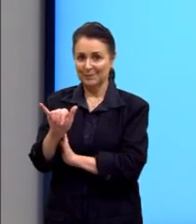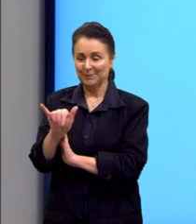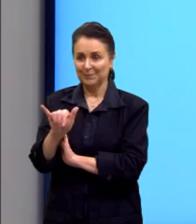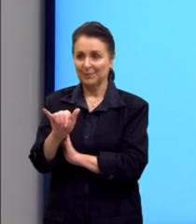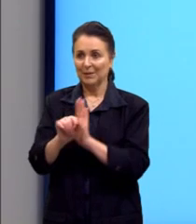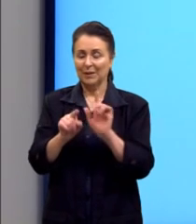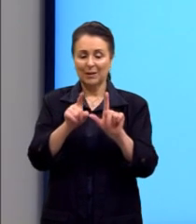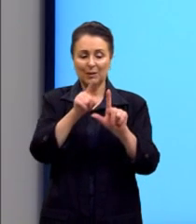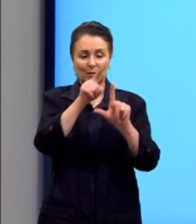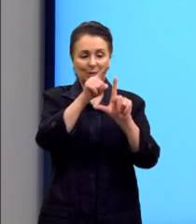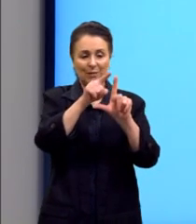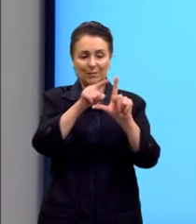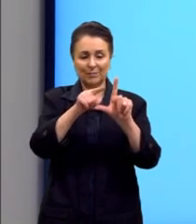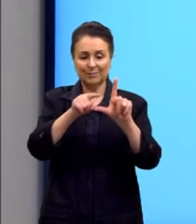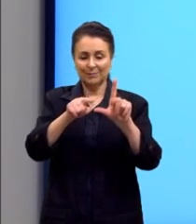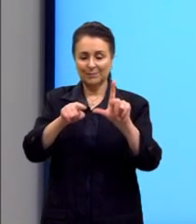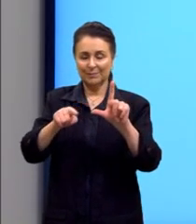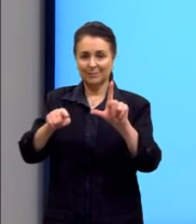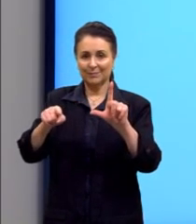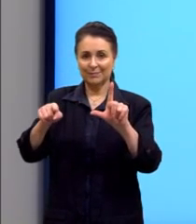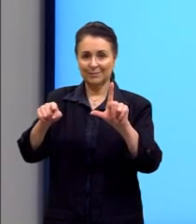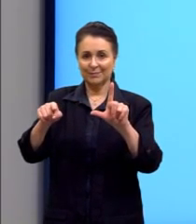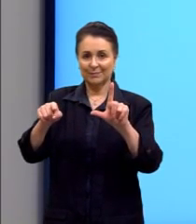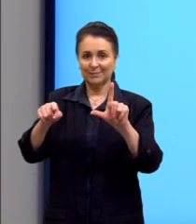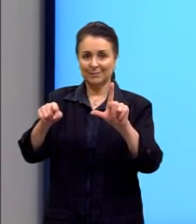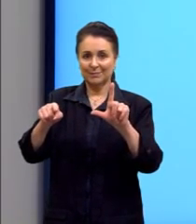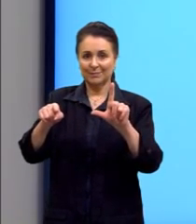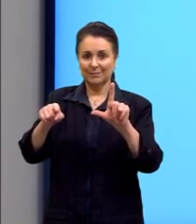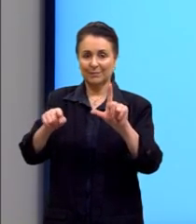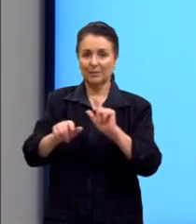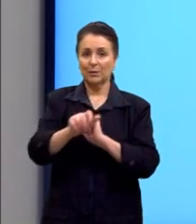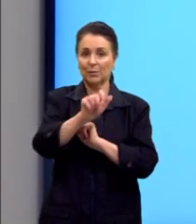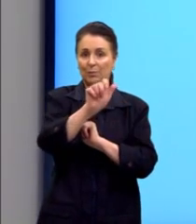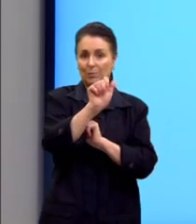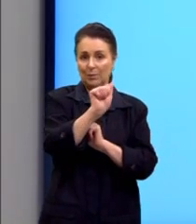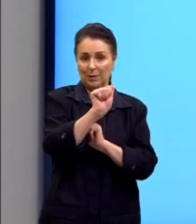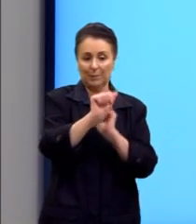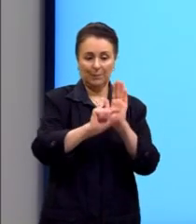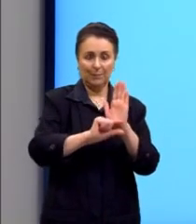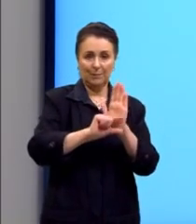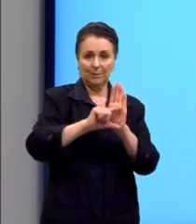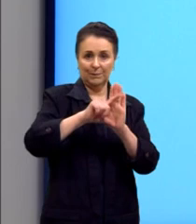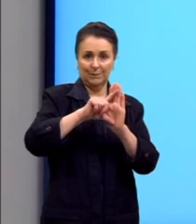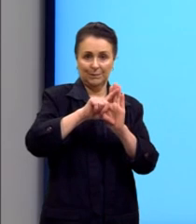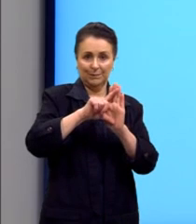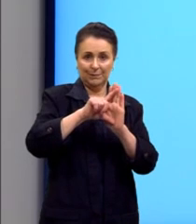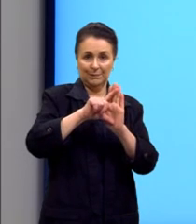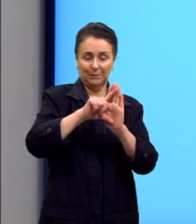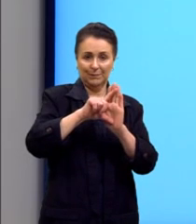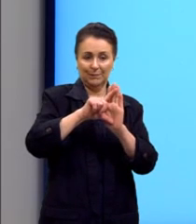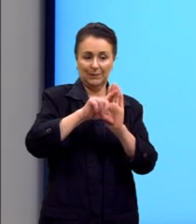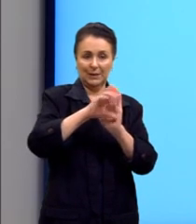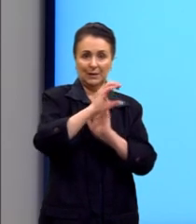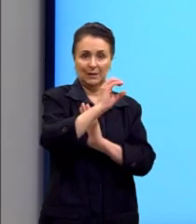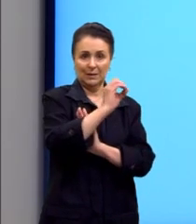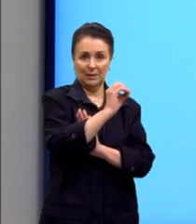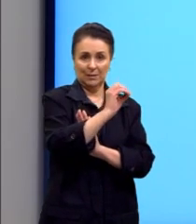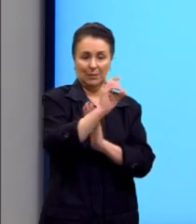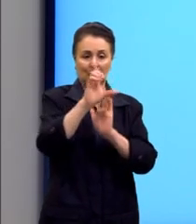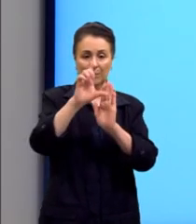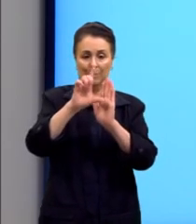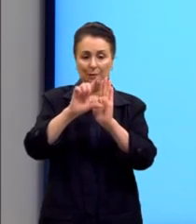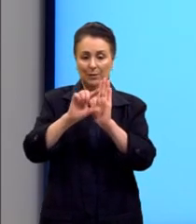o nosso gráfico está decrescendo. Então, se o a for maior, né, ali maior que 0 e